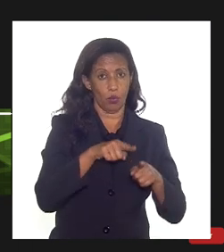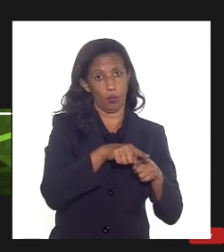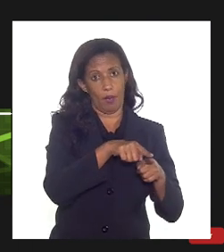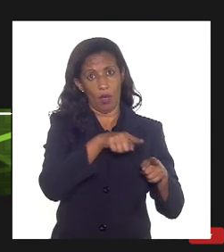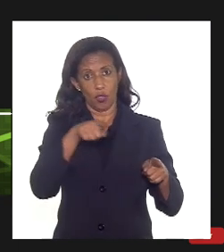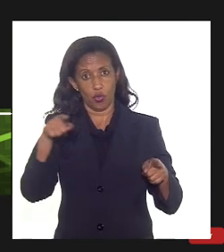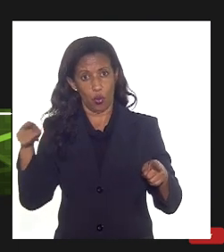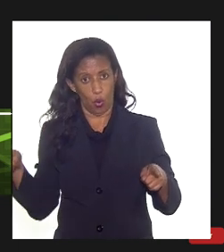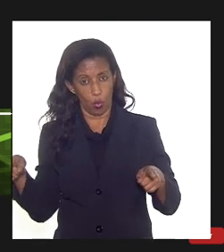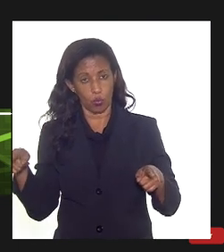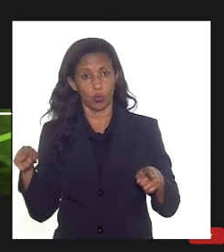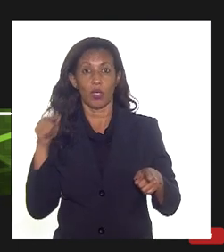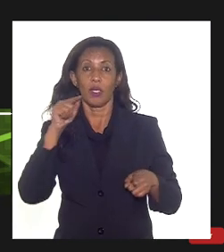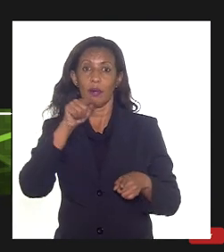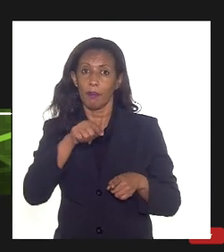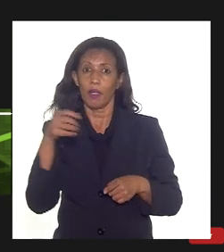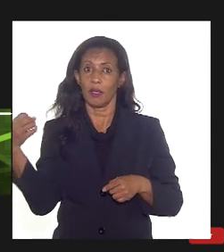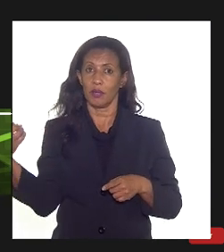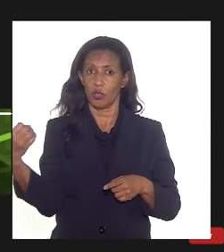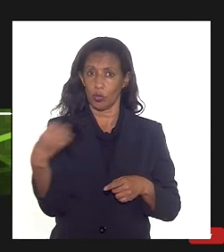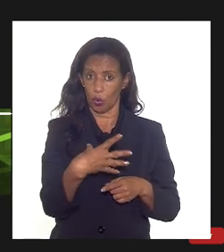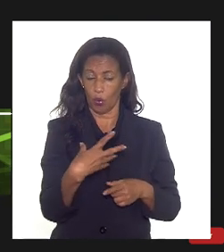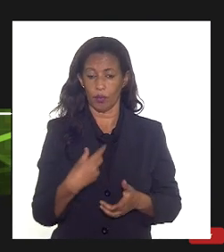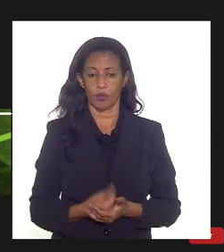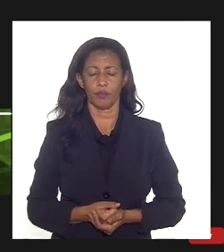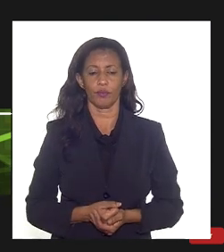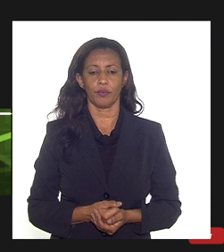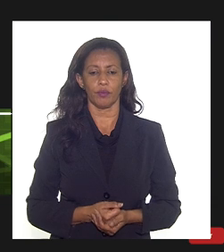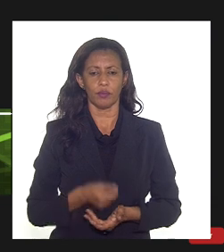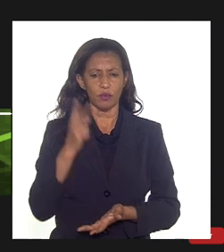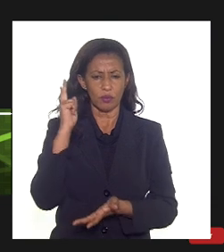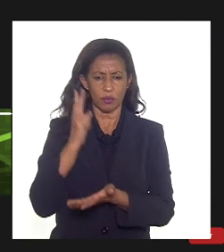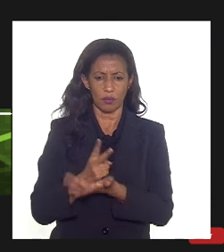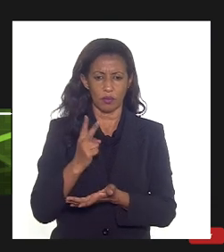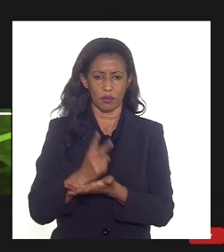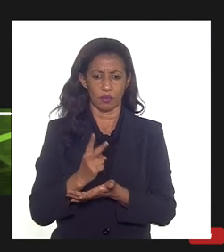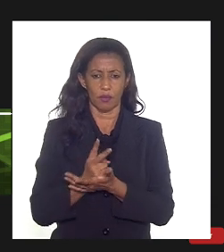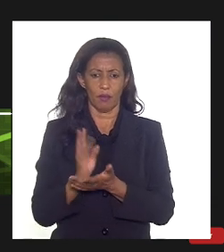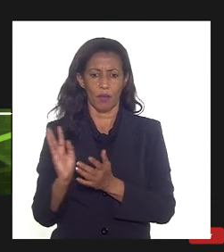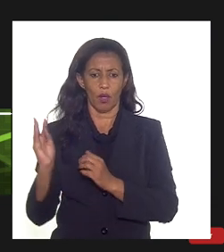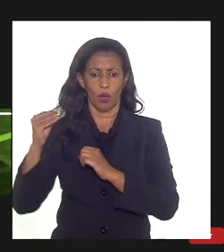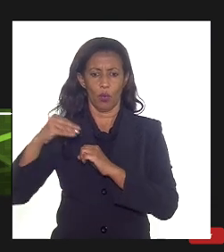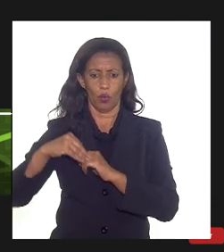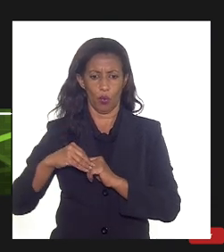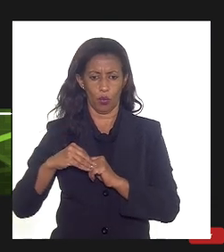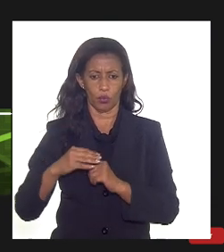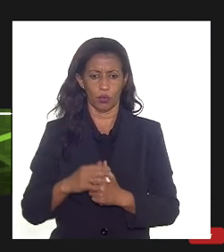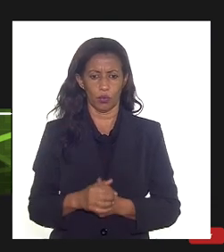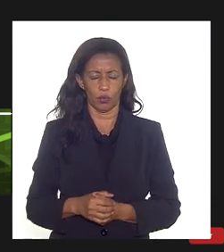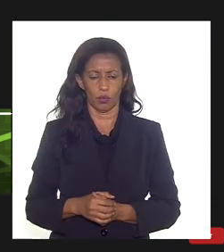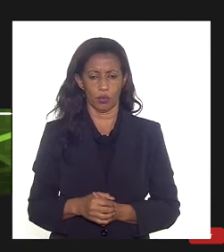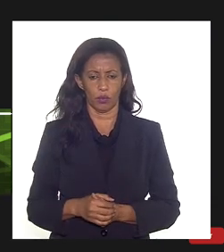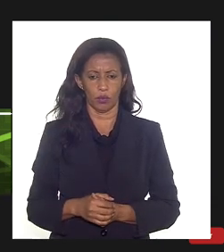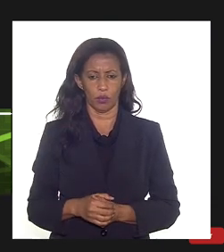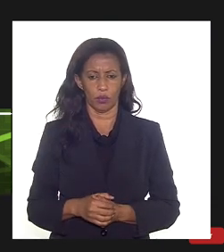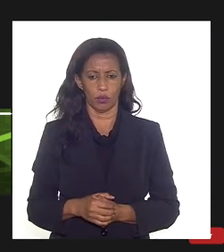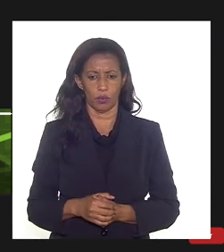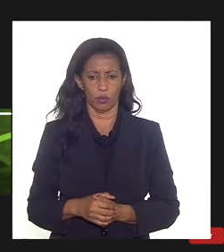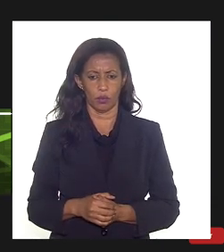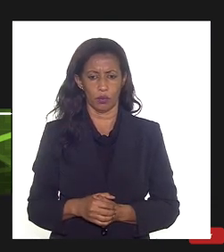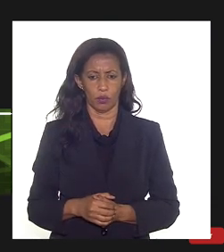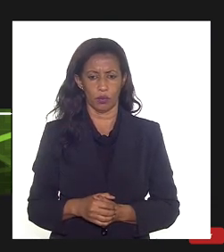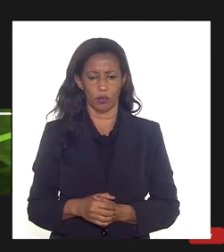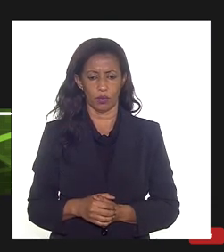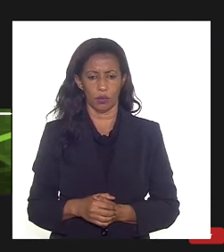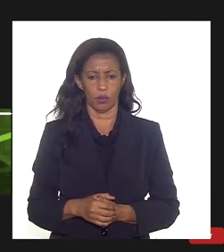nós mantivemos a opção de vinculação ao Brent mas também colocamos eu vou responder uma outra pergunta do senhor deputado do Henry Hub